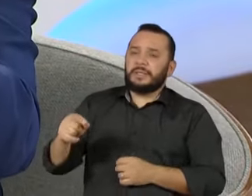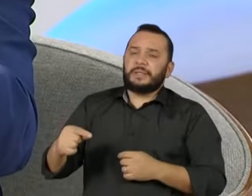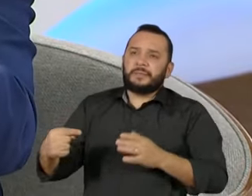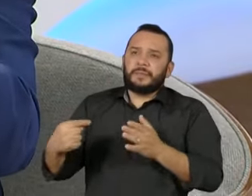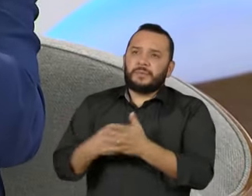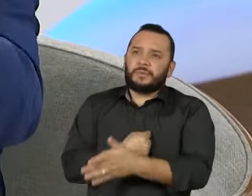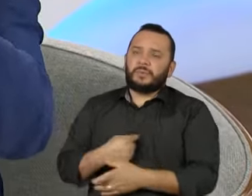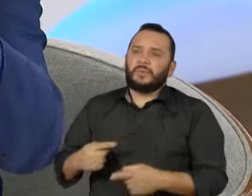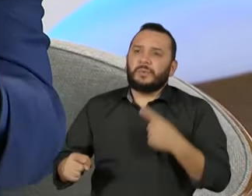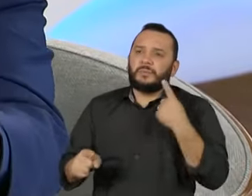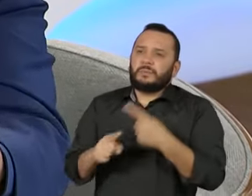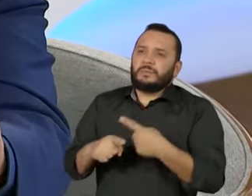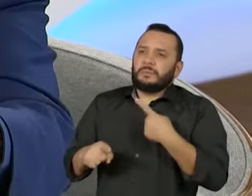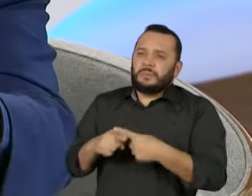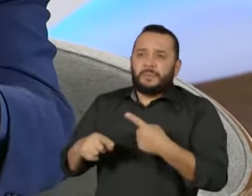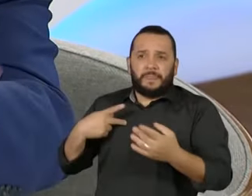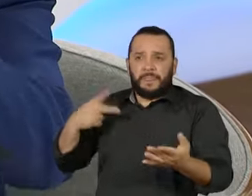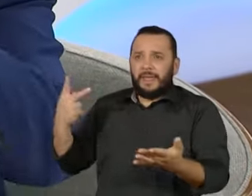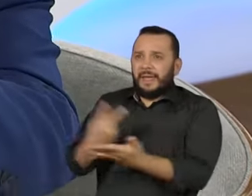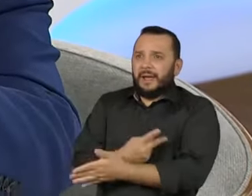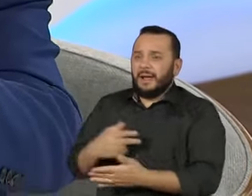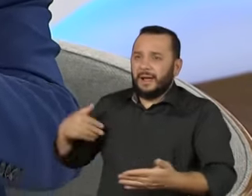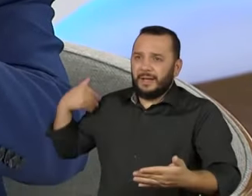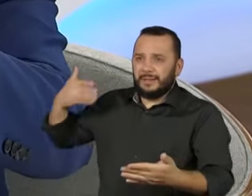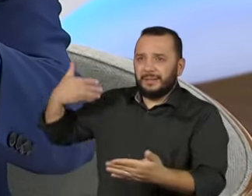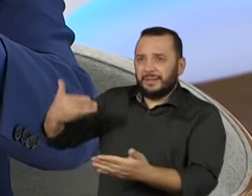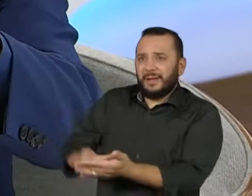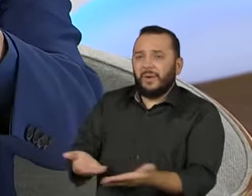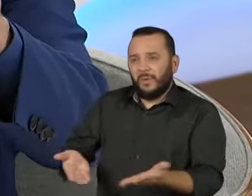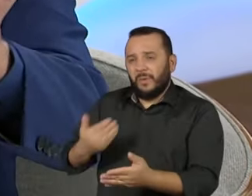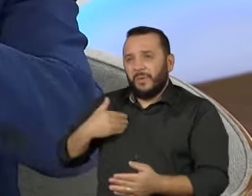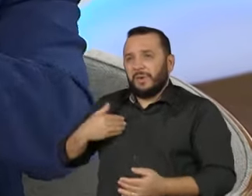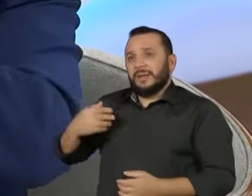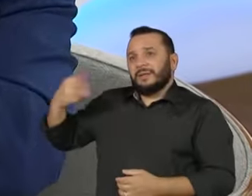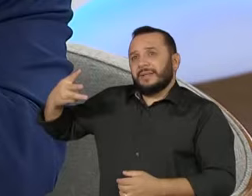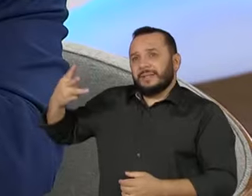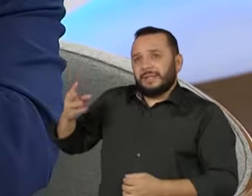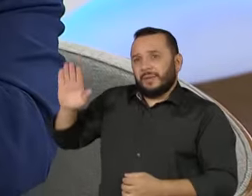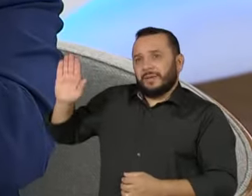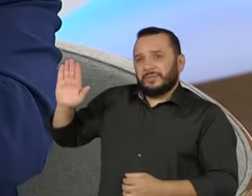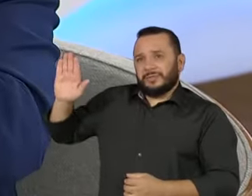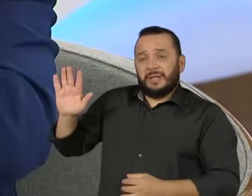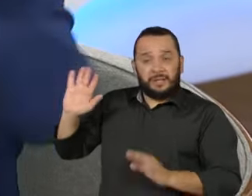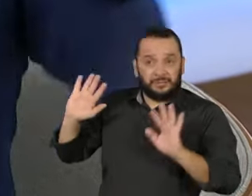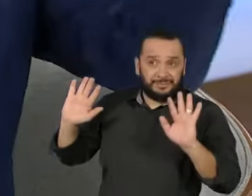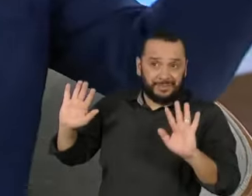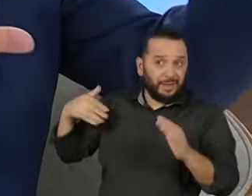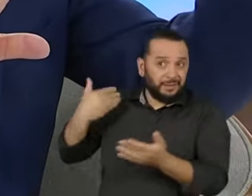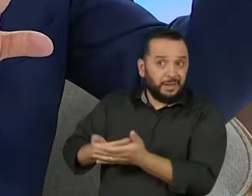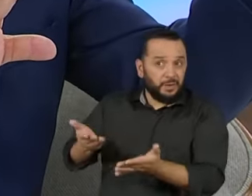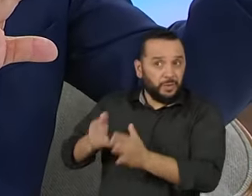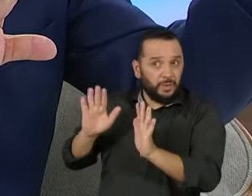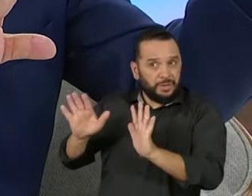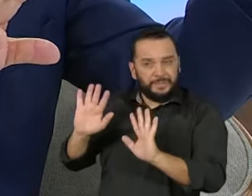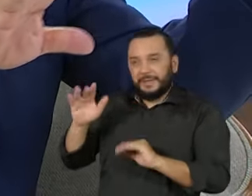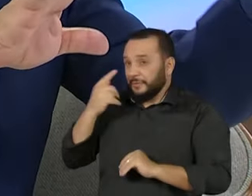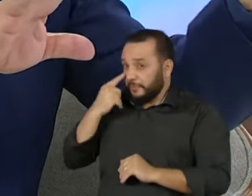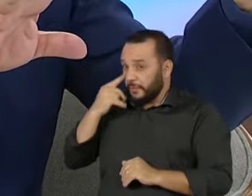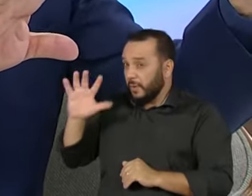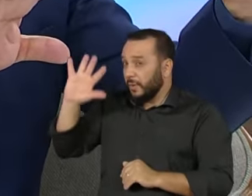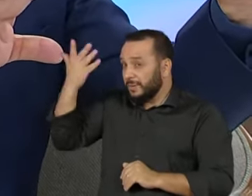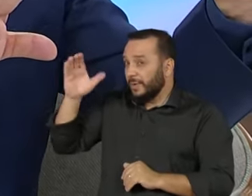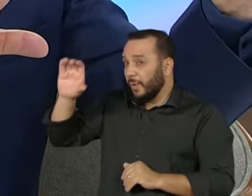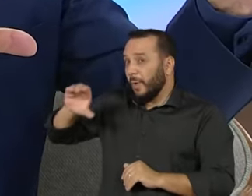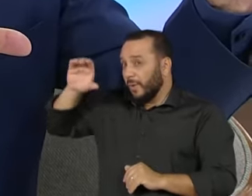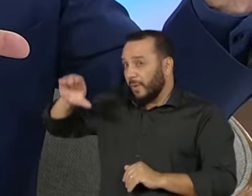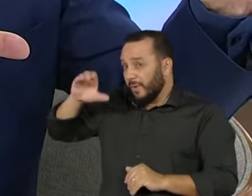errado até agora? Até agora, porque o jogo está sendo jogado, né? Olha a Colômbia, o que aconteceu, está aqui